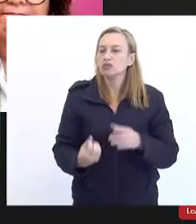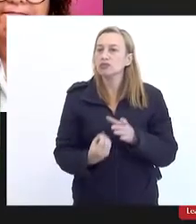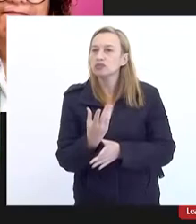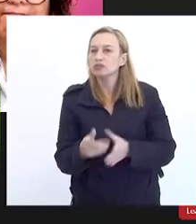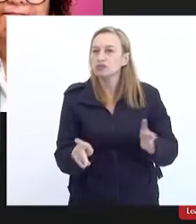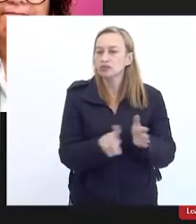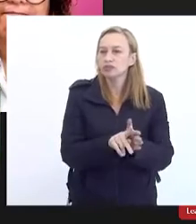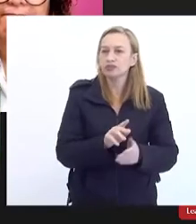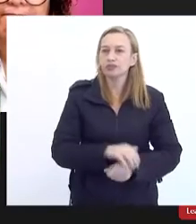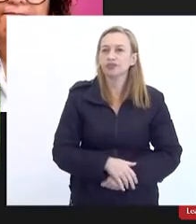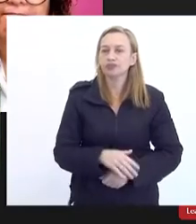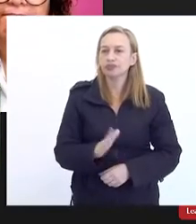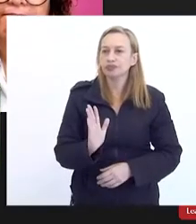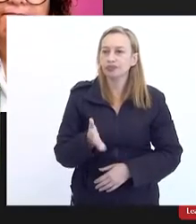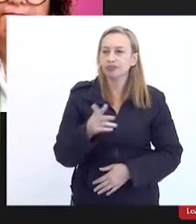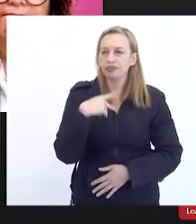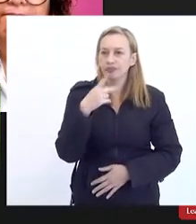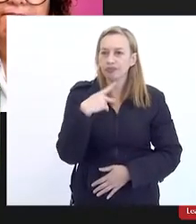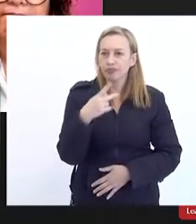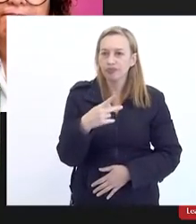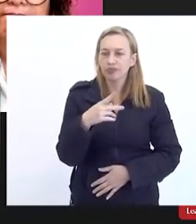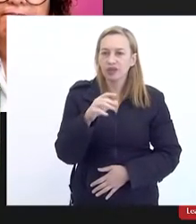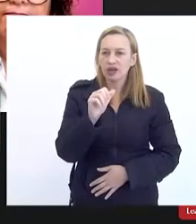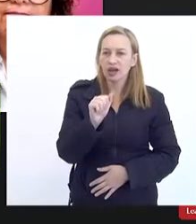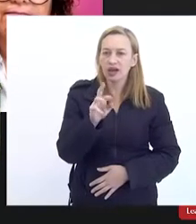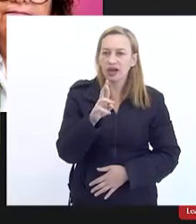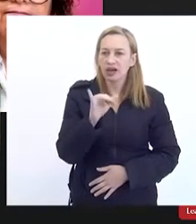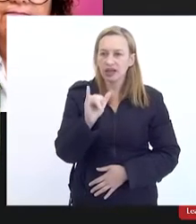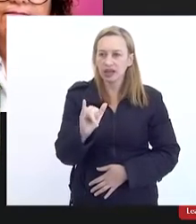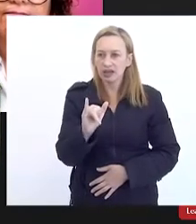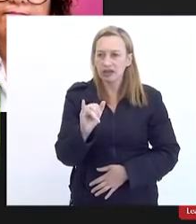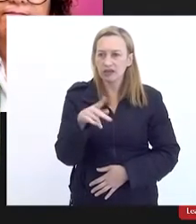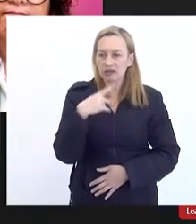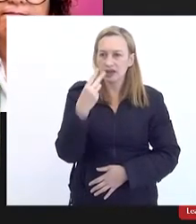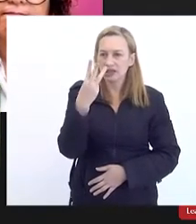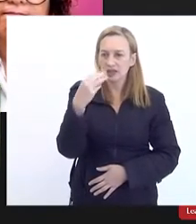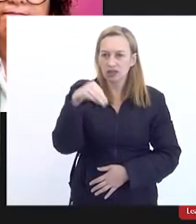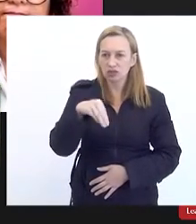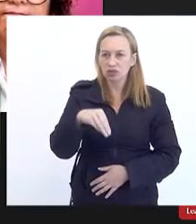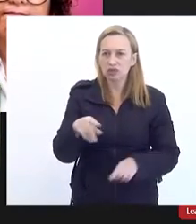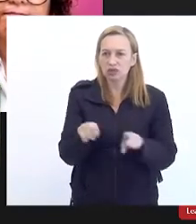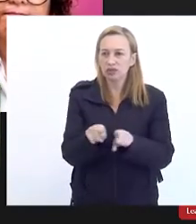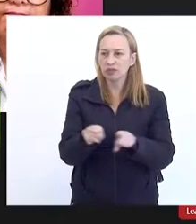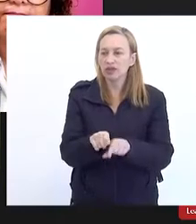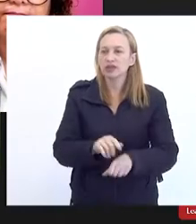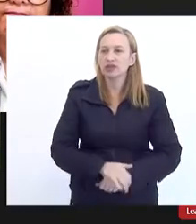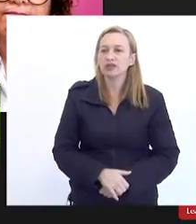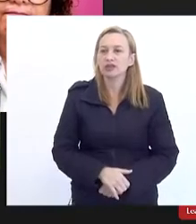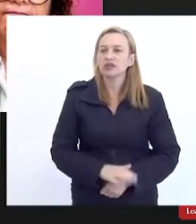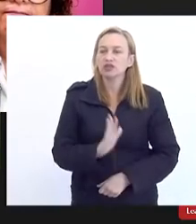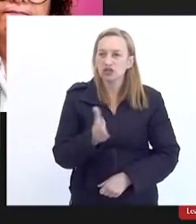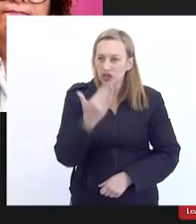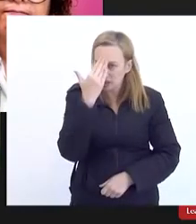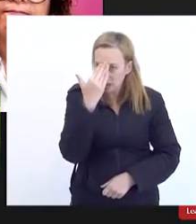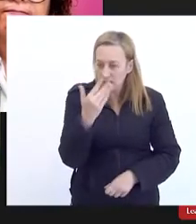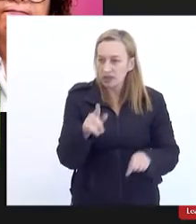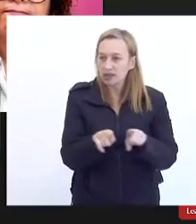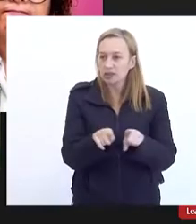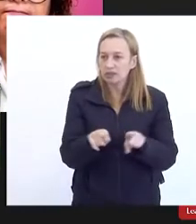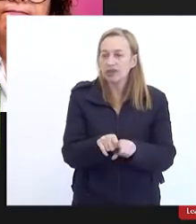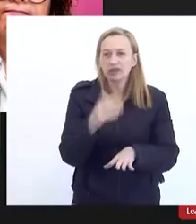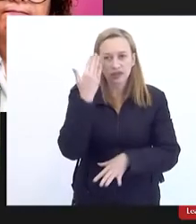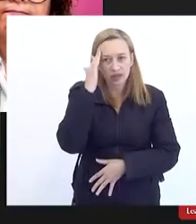passo então agora para o Ari fazer sua saudação de três minutos também Ari e já agradeço também a